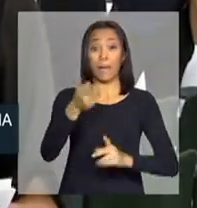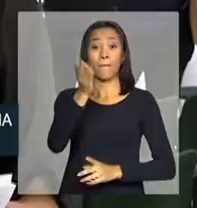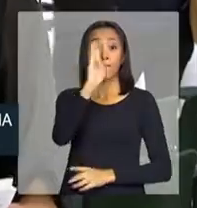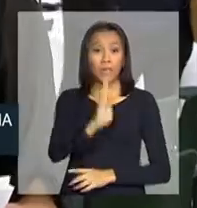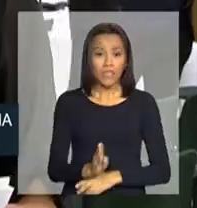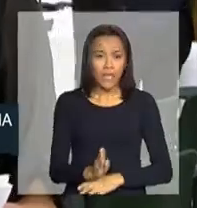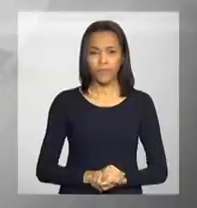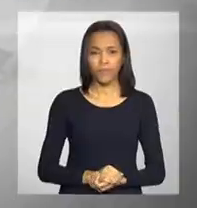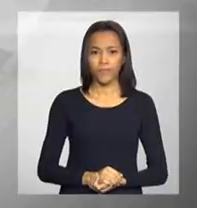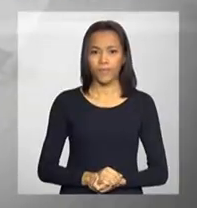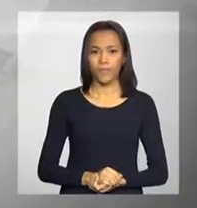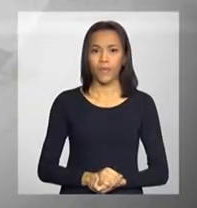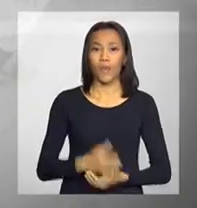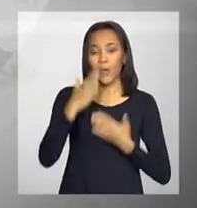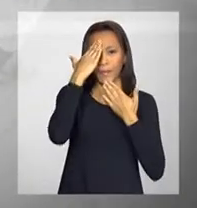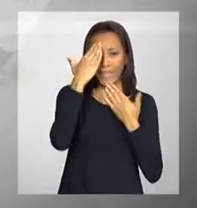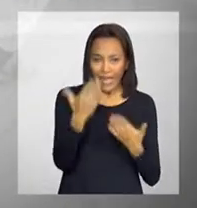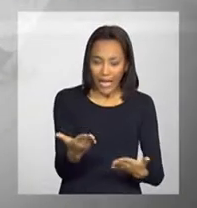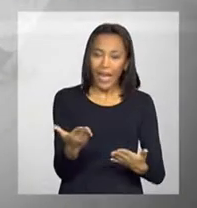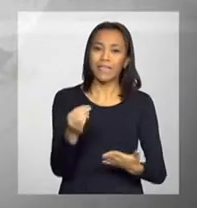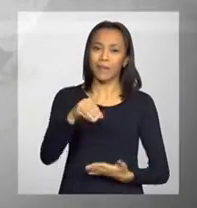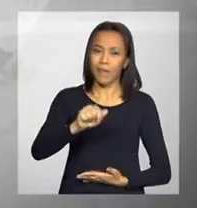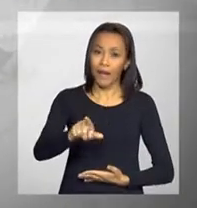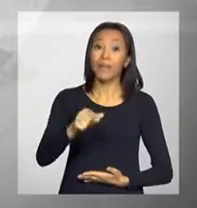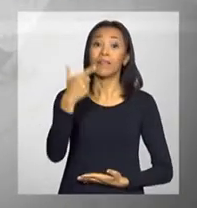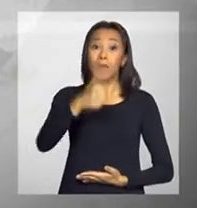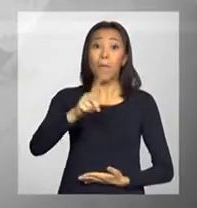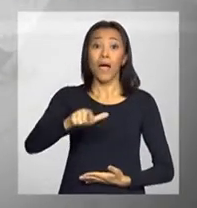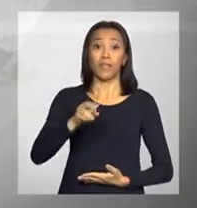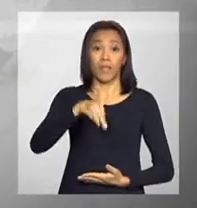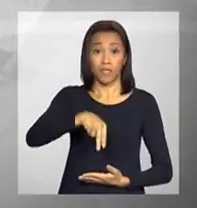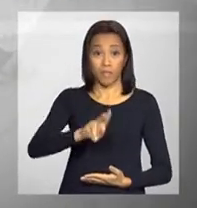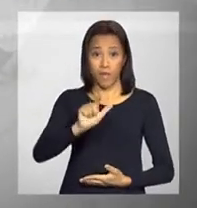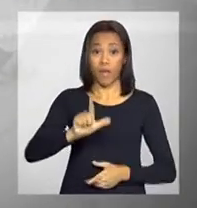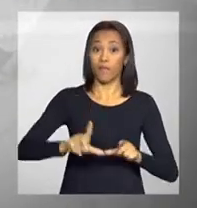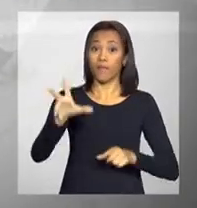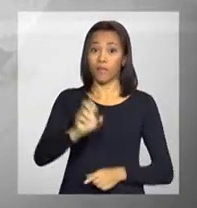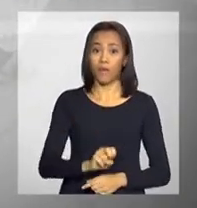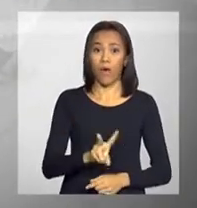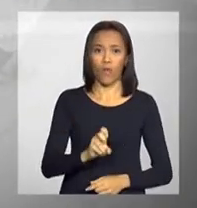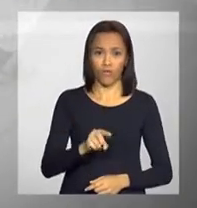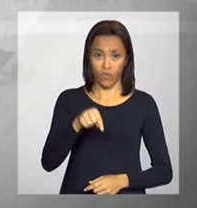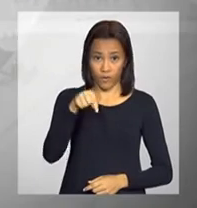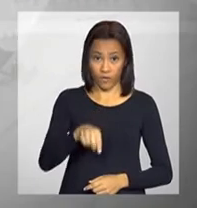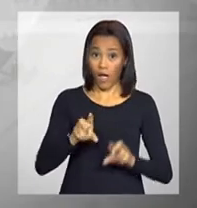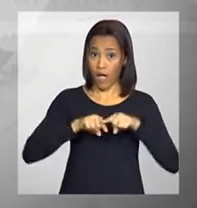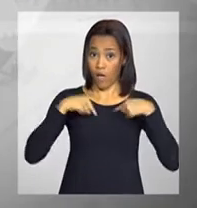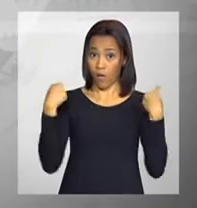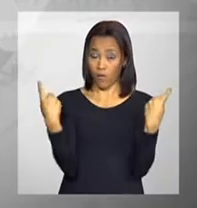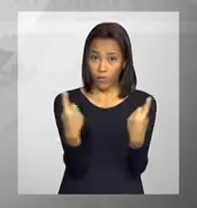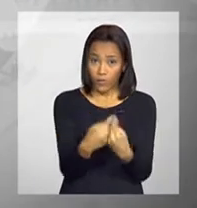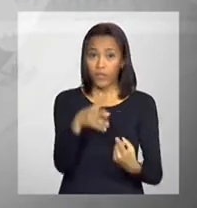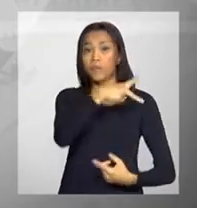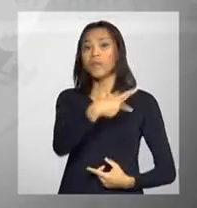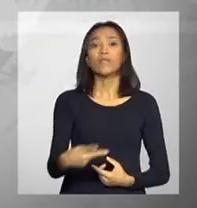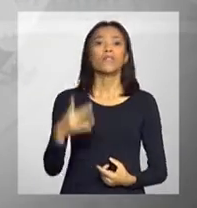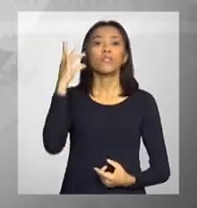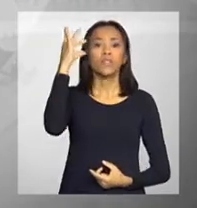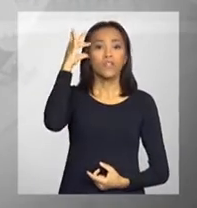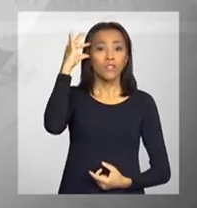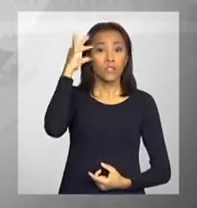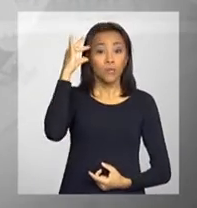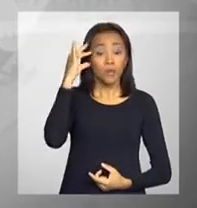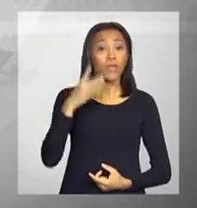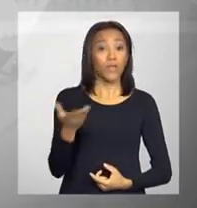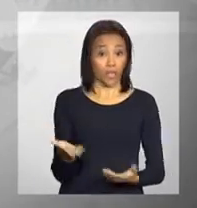industrial. Obrigada, Mara. E logo mais, a NBR vai transmitir ao vivo a reunião da presidenta Dilma Rousseff,